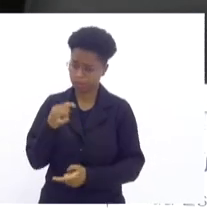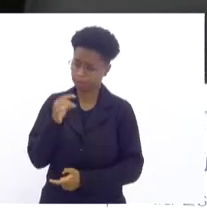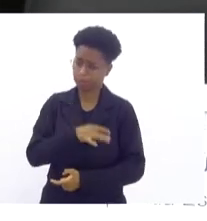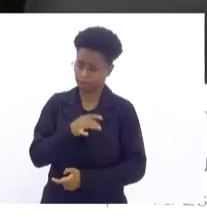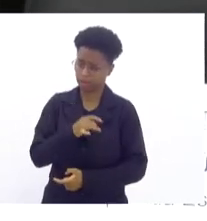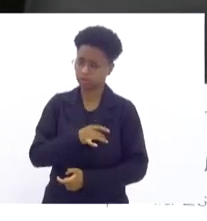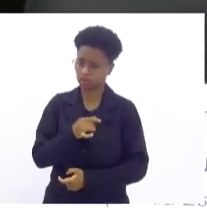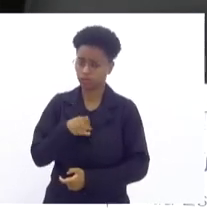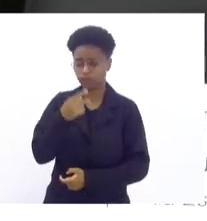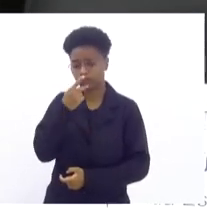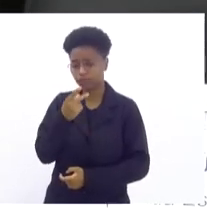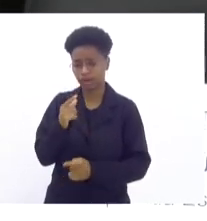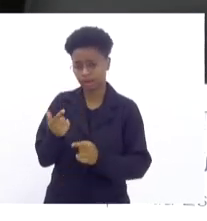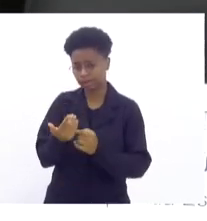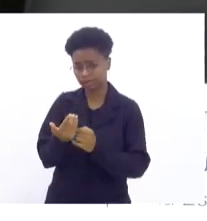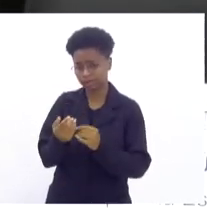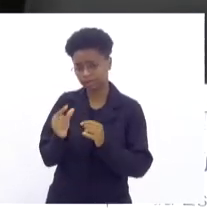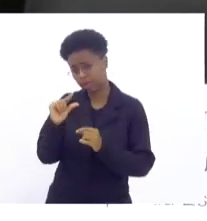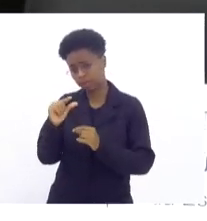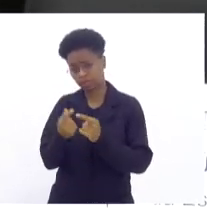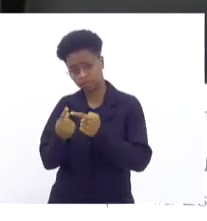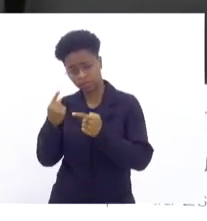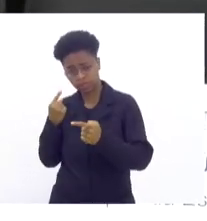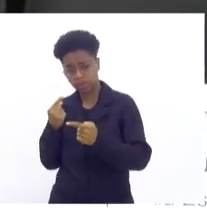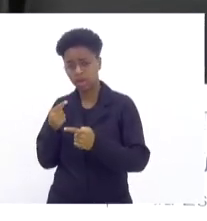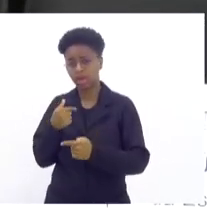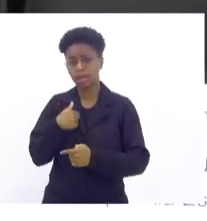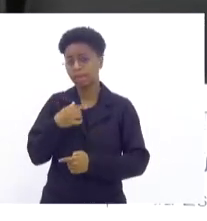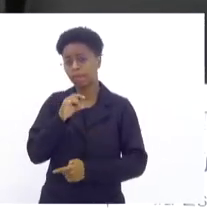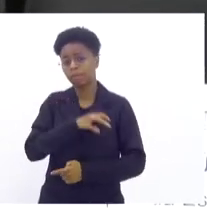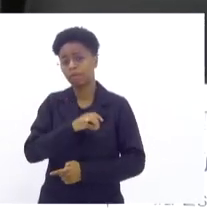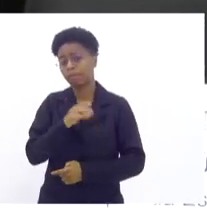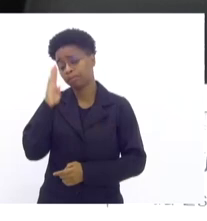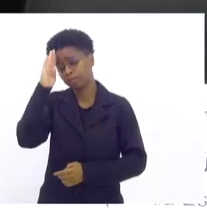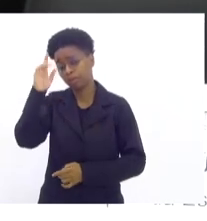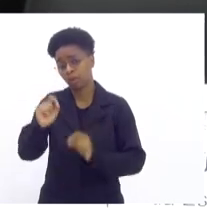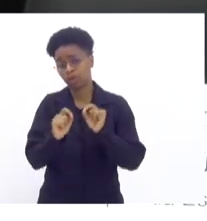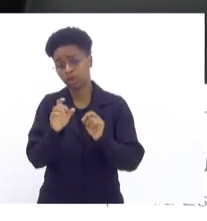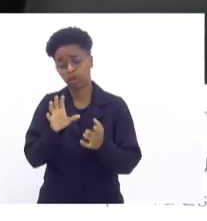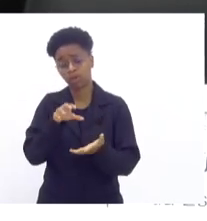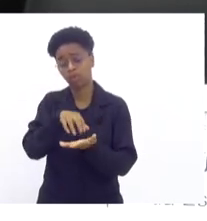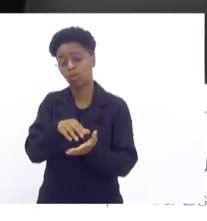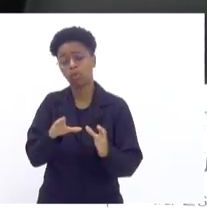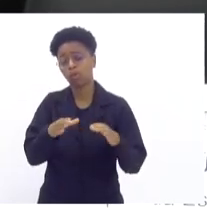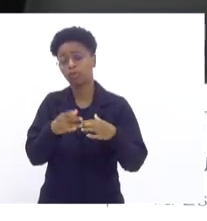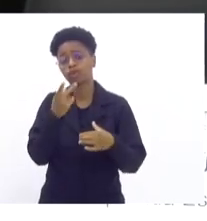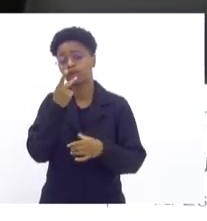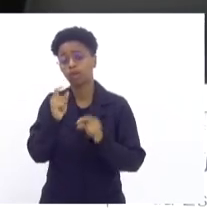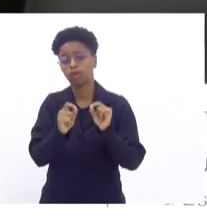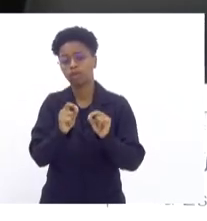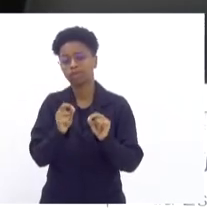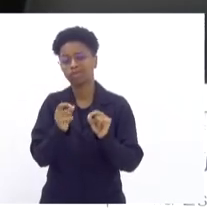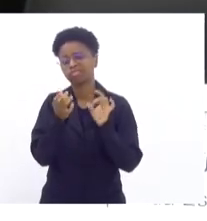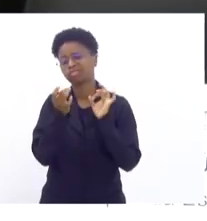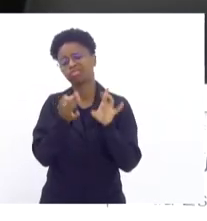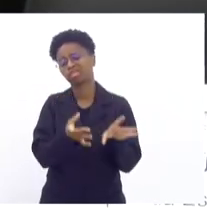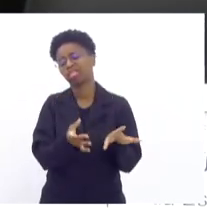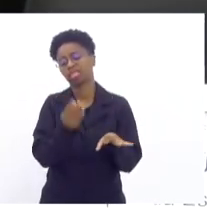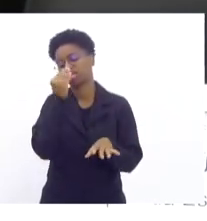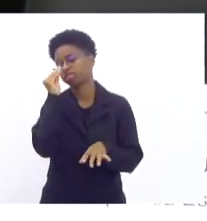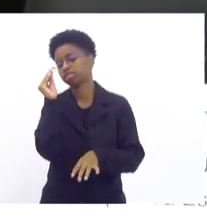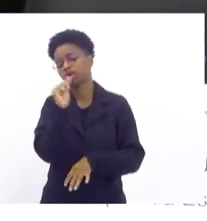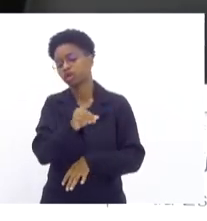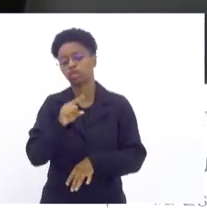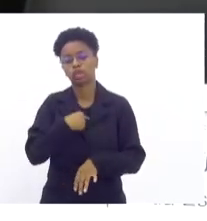grande, eu falei agora há pouco com coronéis aqui embaixo, o meu maior medo é a tropa falar assim, vamos deixar, vamos virar as costas, vamos